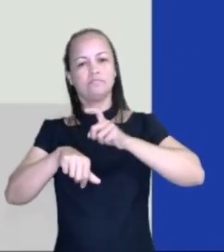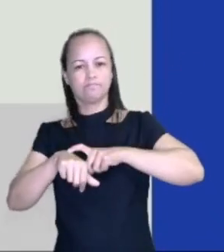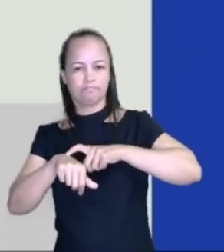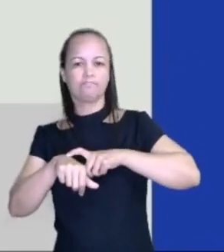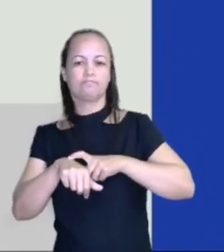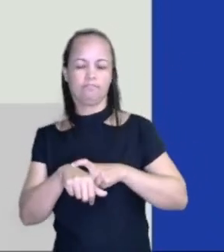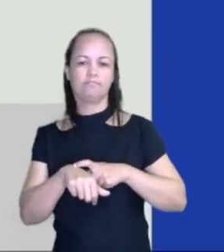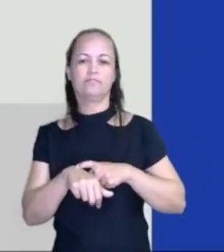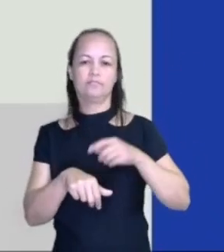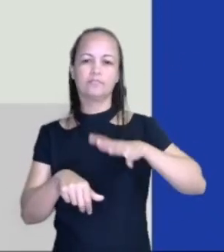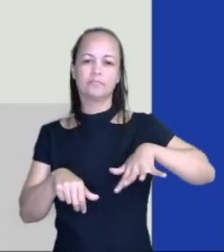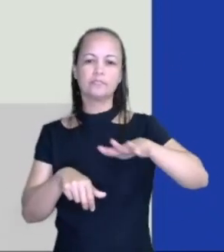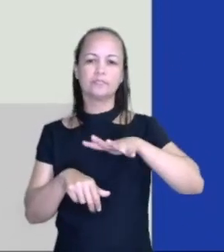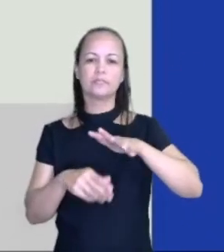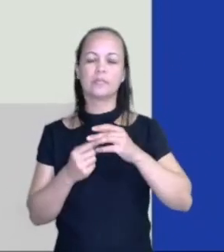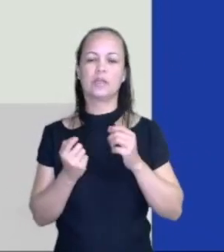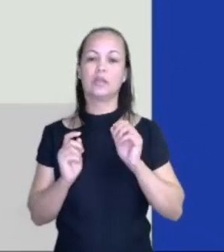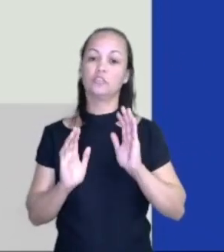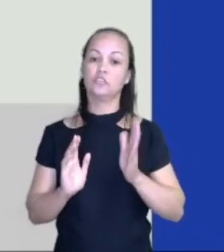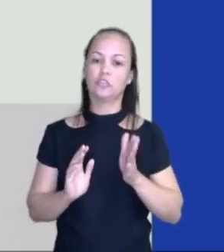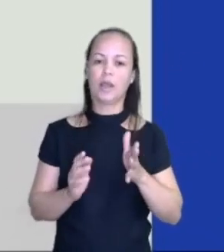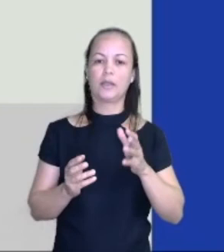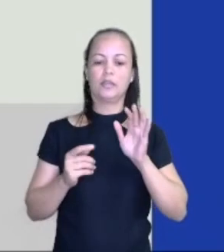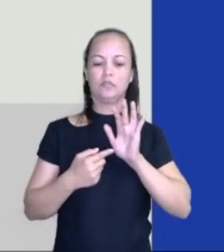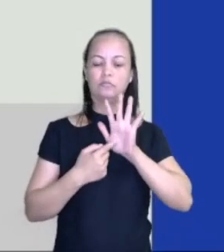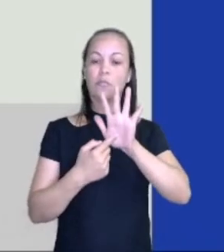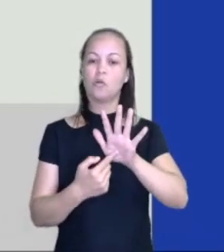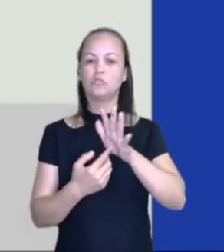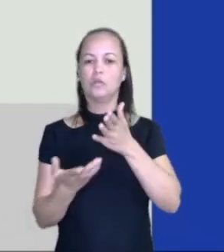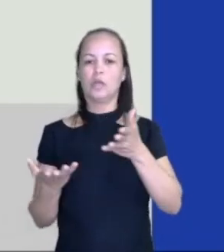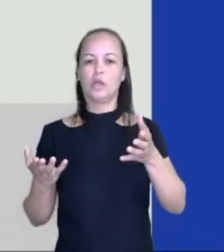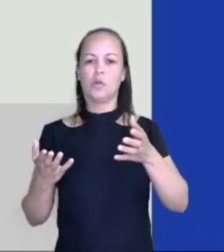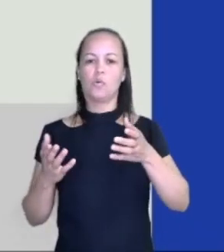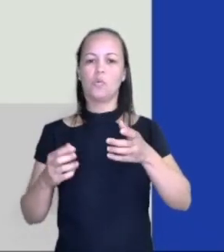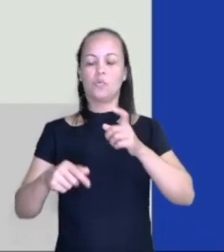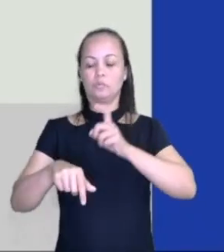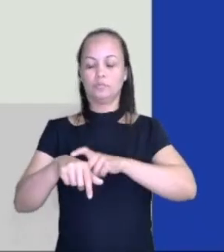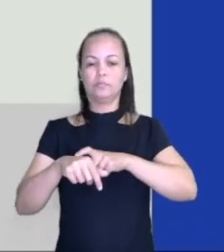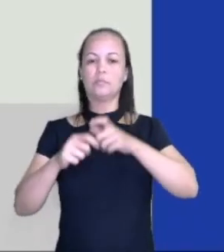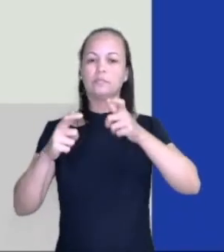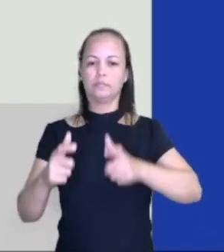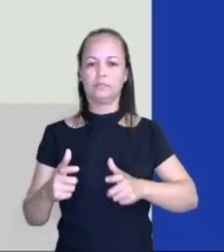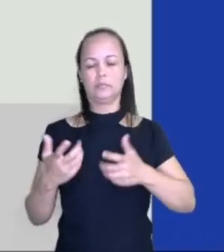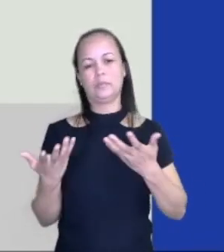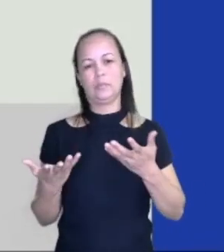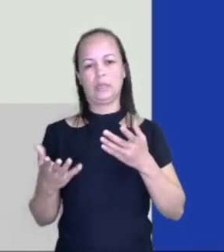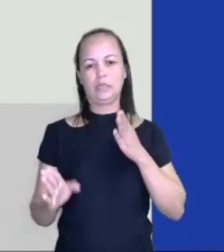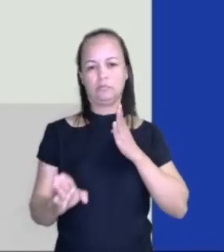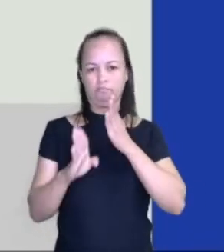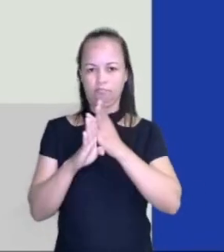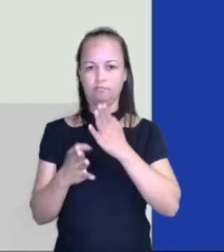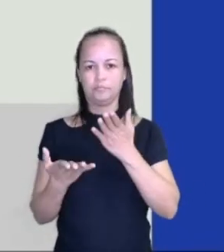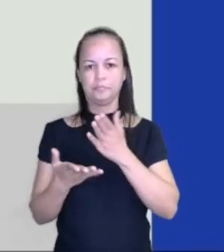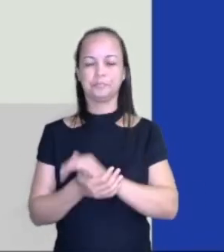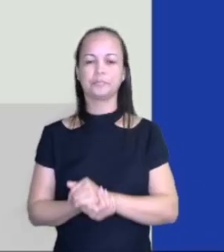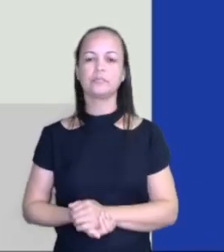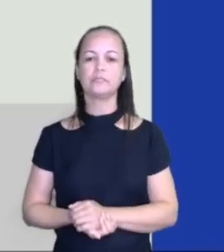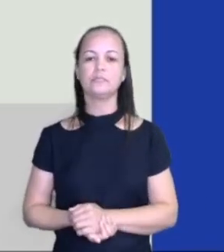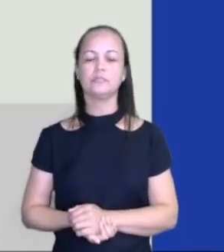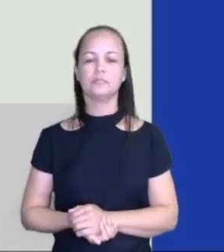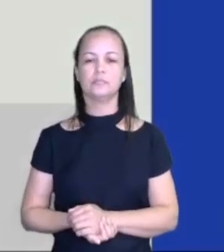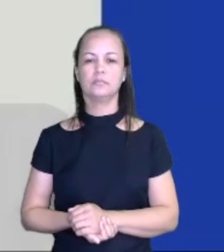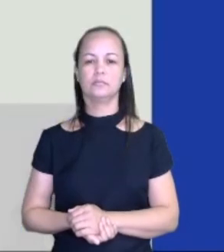em qualquer espaço, já que não foi colocado aí o espaço e o tempo para que a gente possa descobrir. Ok?